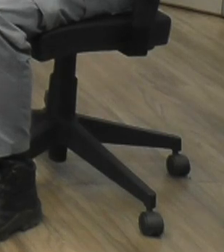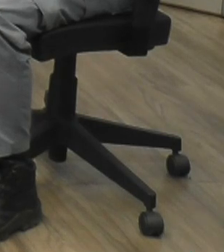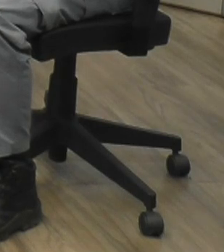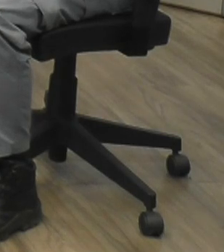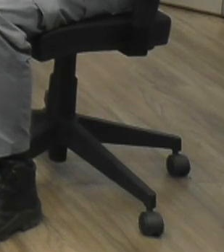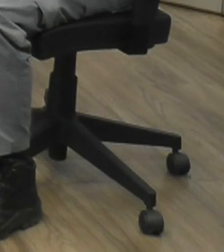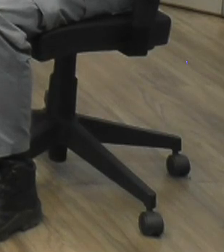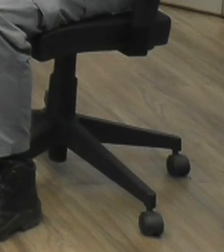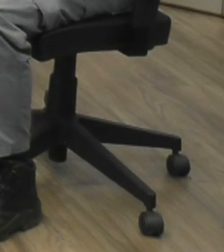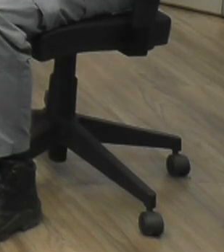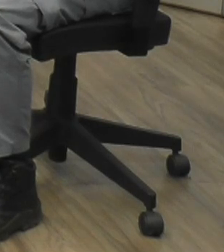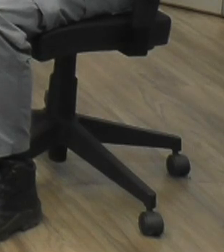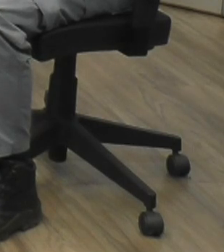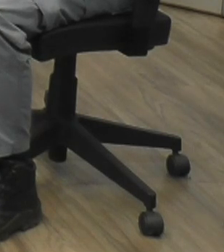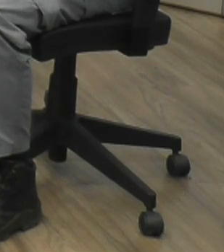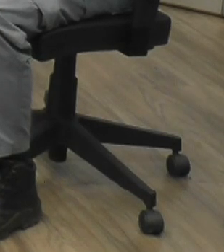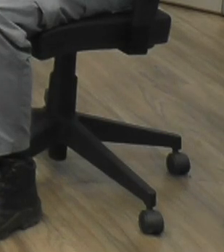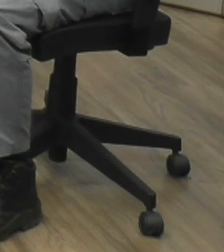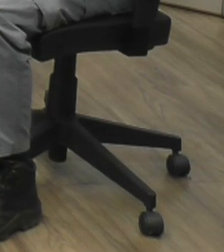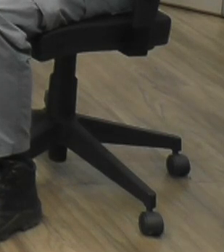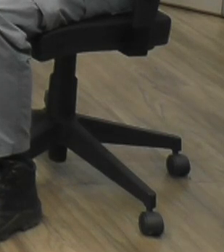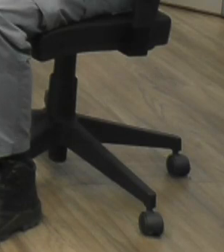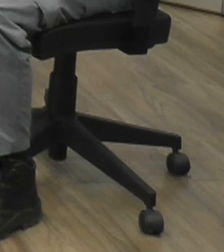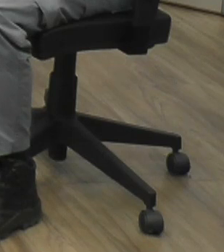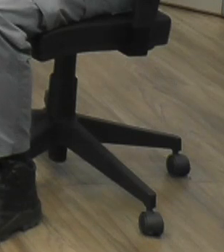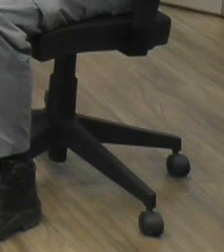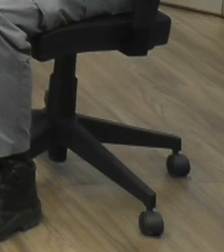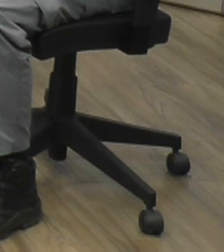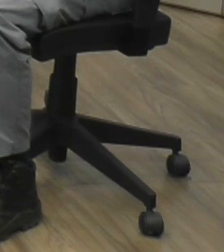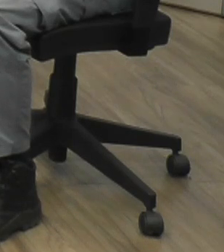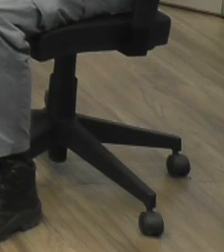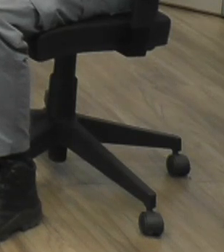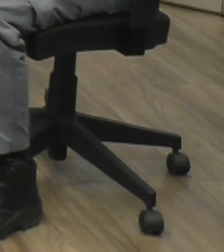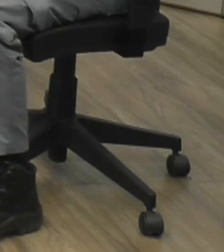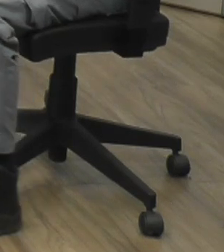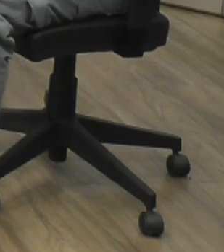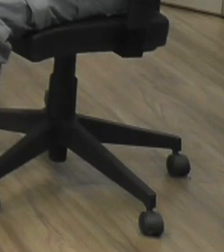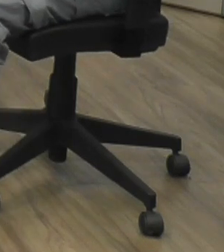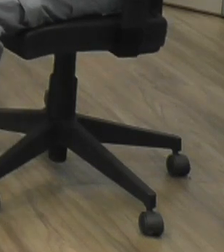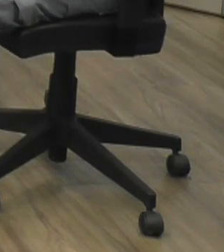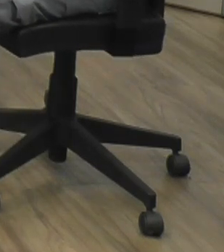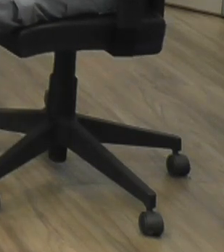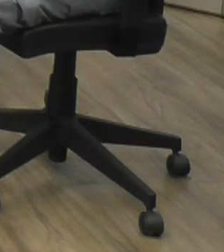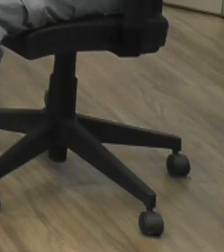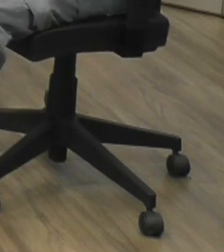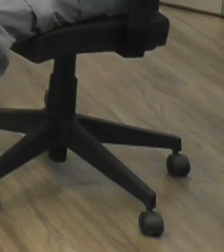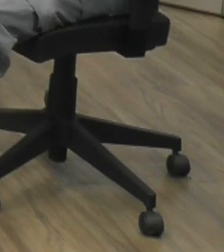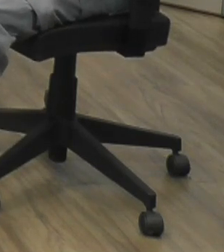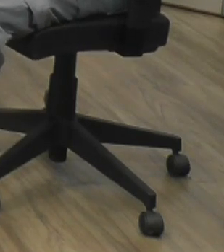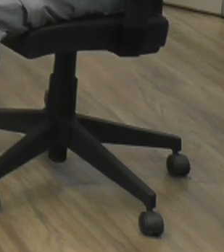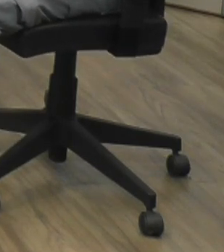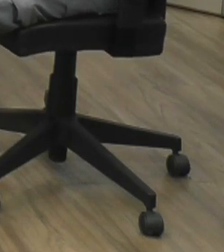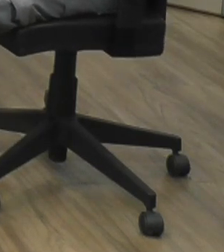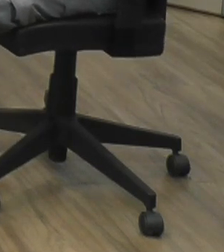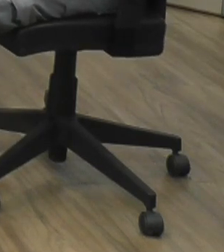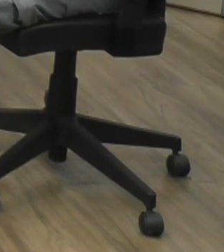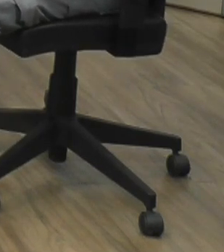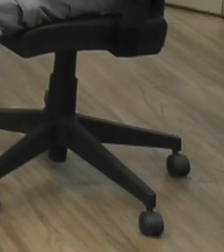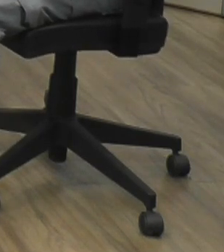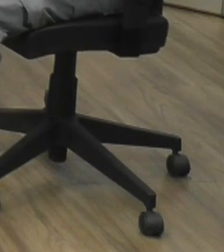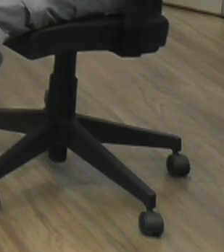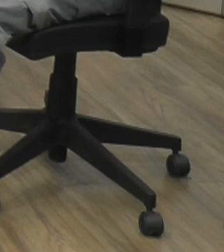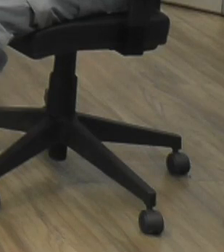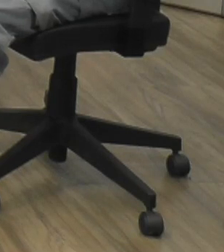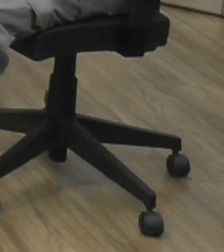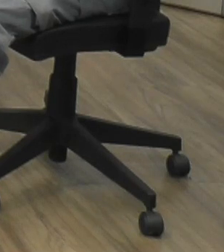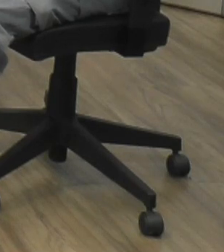possível alagamento então eu não vou em tal área ou pode ter se eu morasse no litoral uma chuva forte eu vou sair